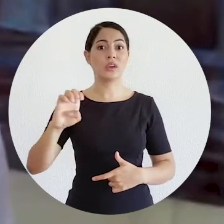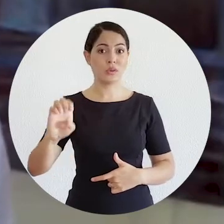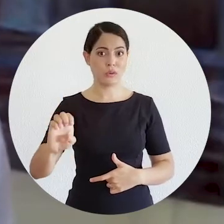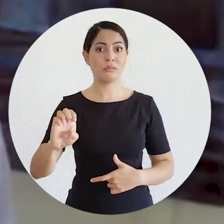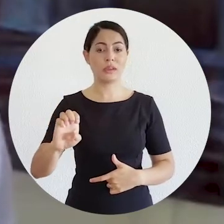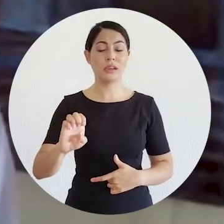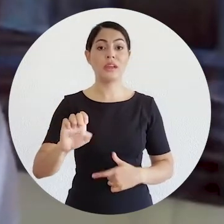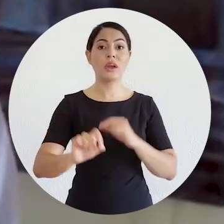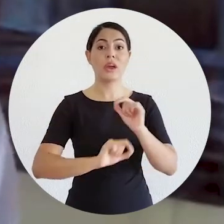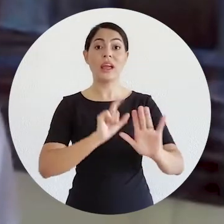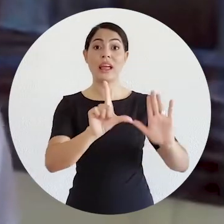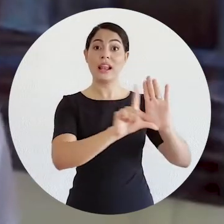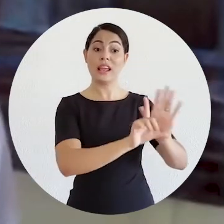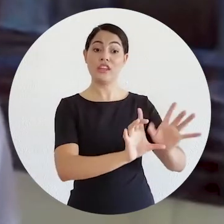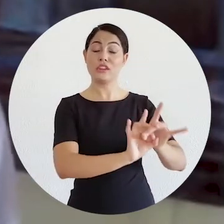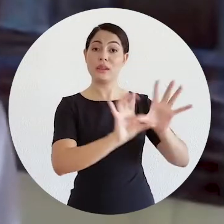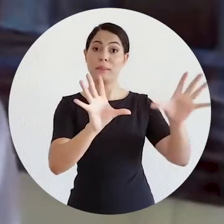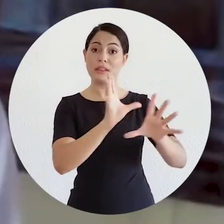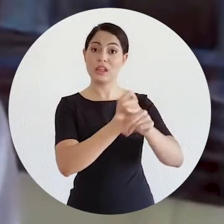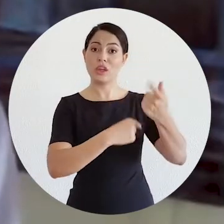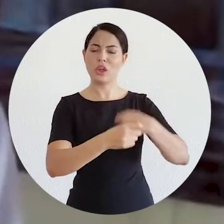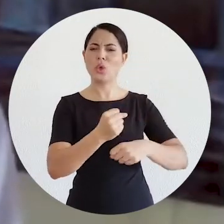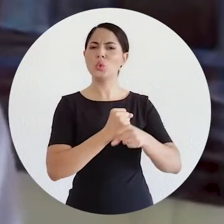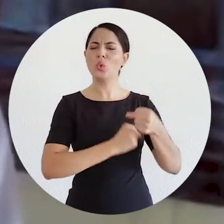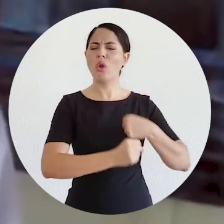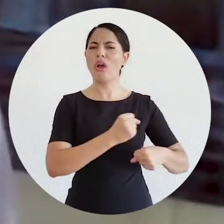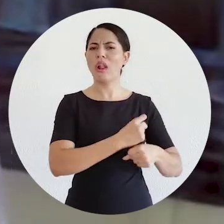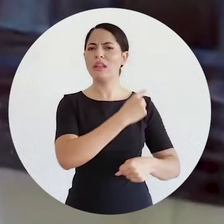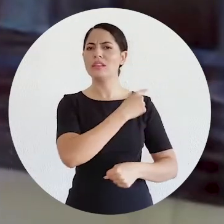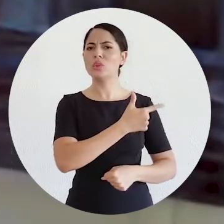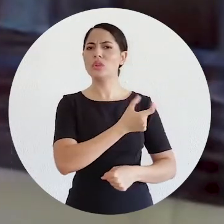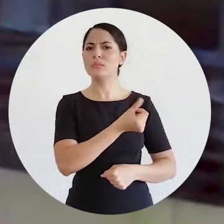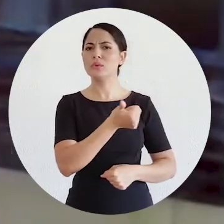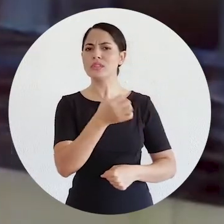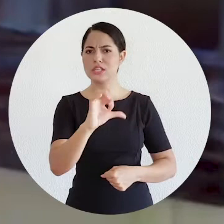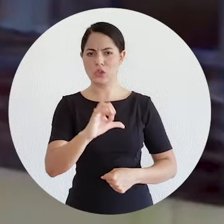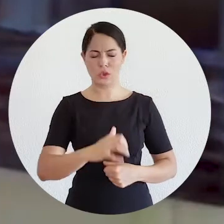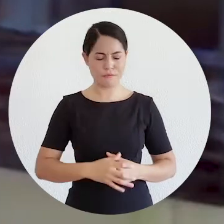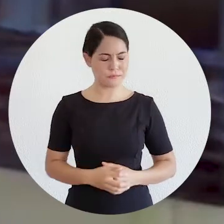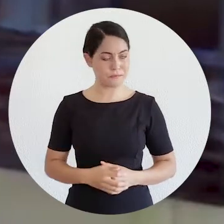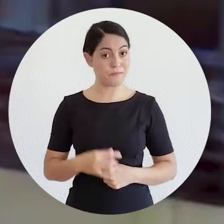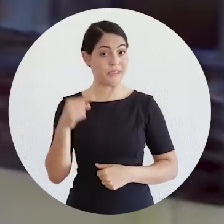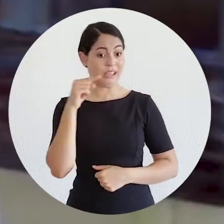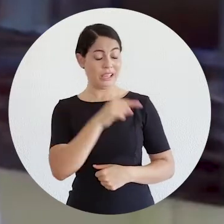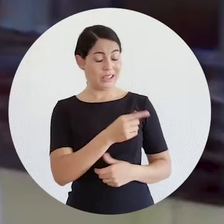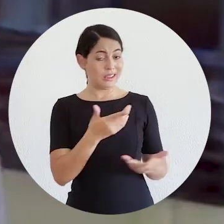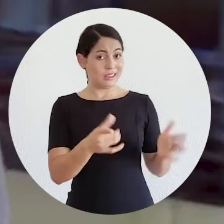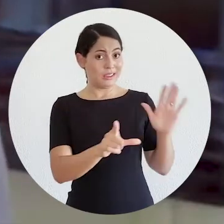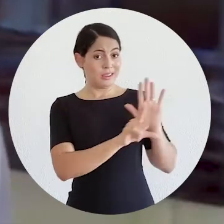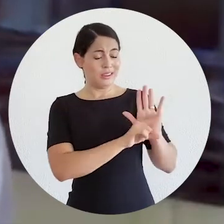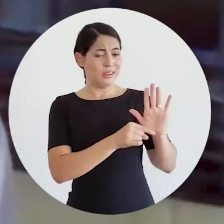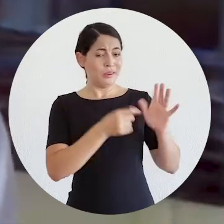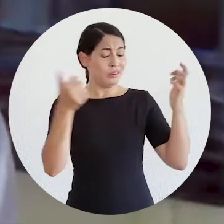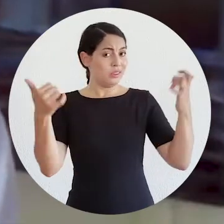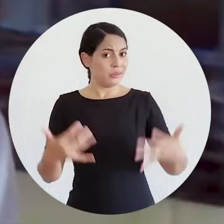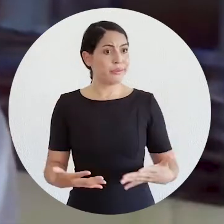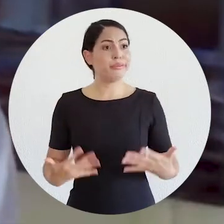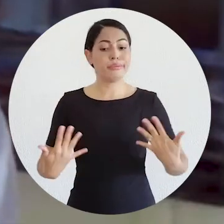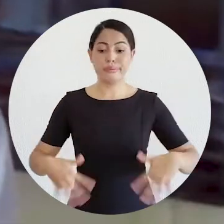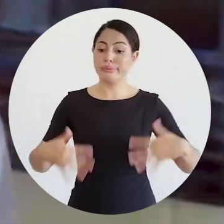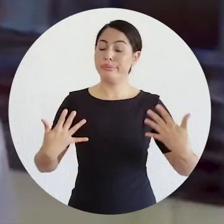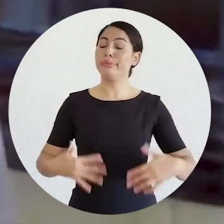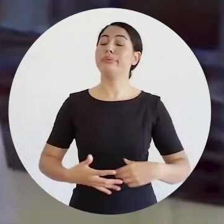chamada Lei de Liberdade Econômica, de 2019. O que dizer sobre essa